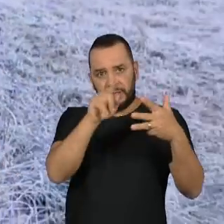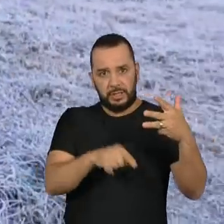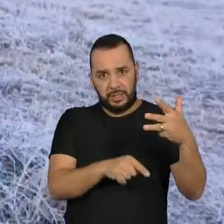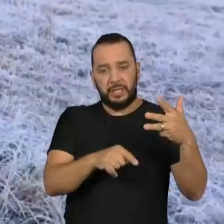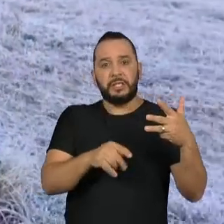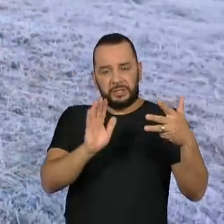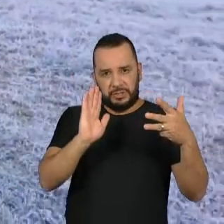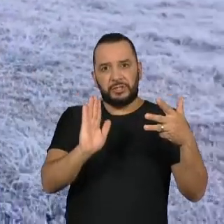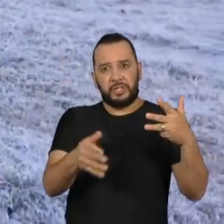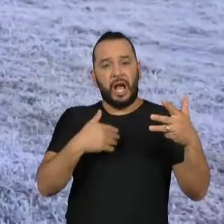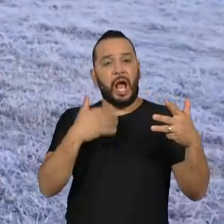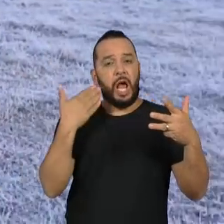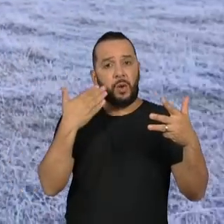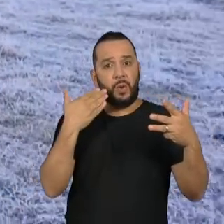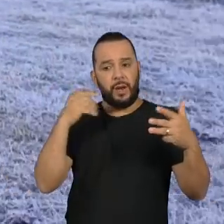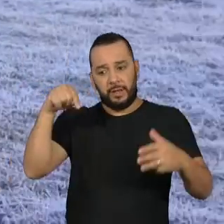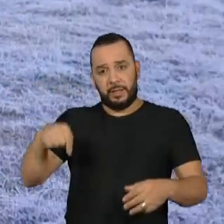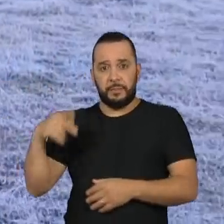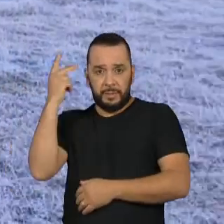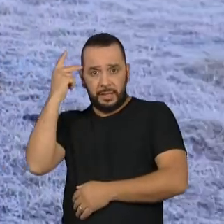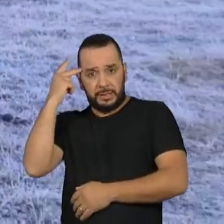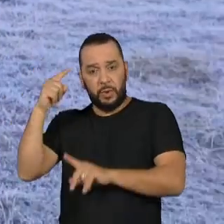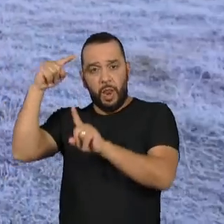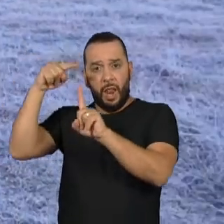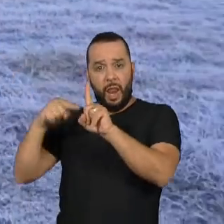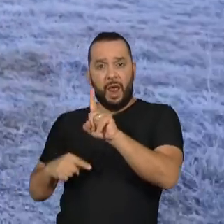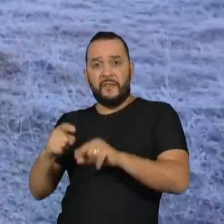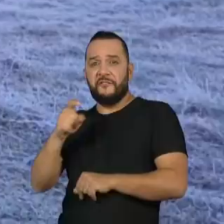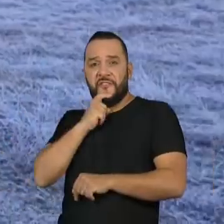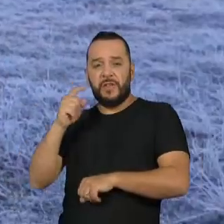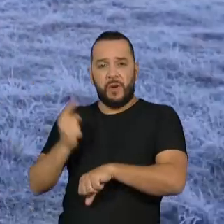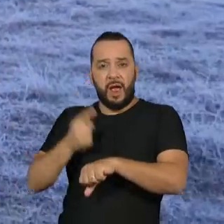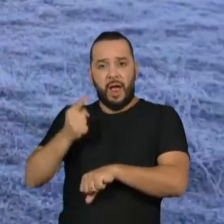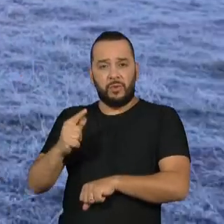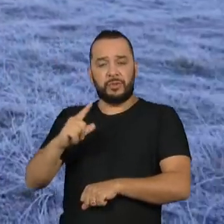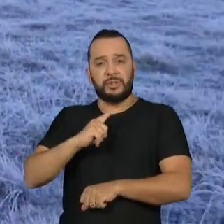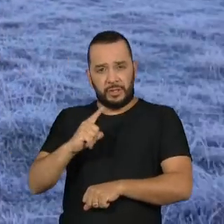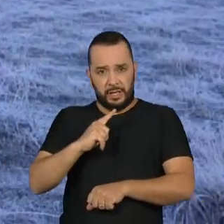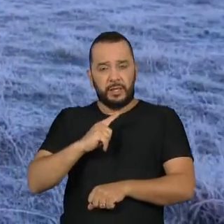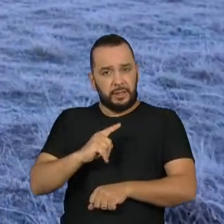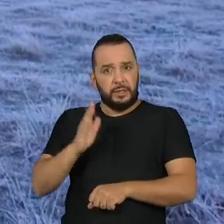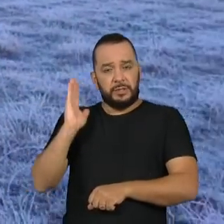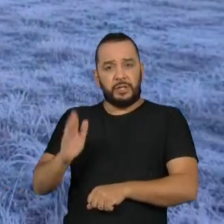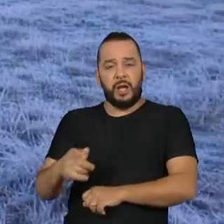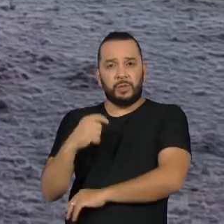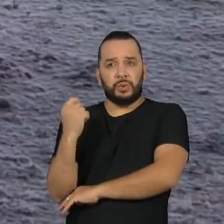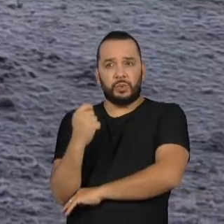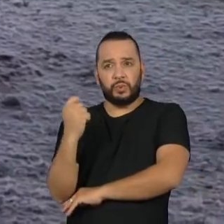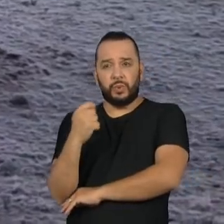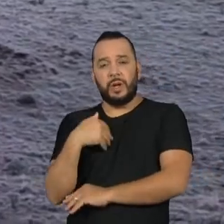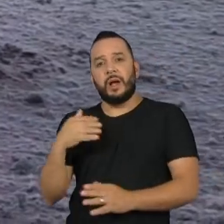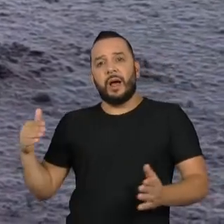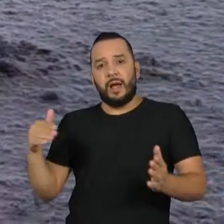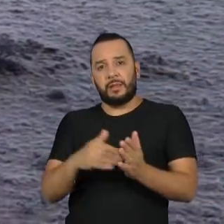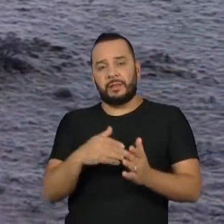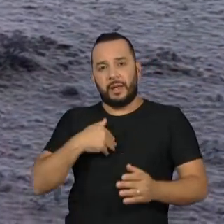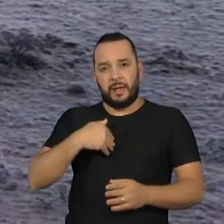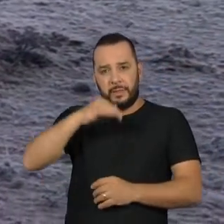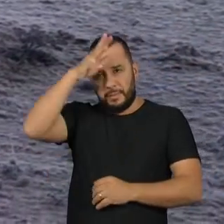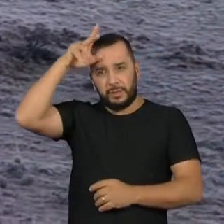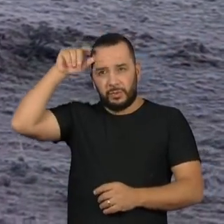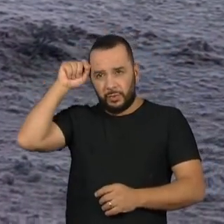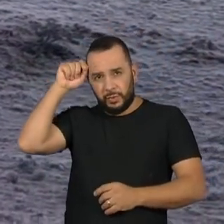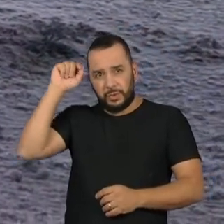recorde. A massa de ar polar derrubou as temperaturas desde o Rio Grande do Sul até o Mato Grosso.